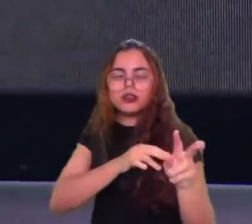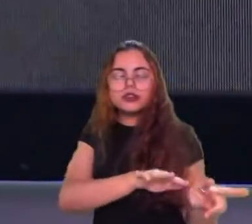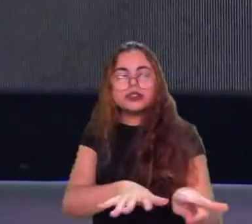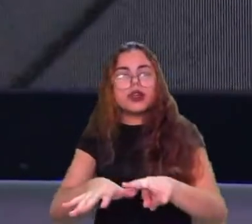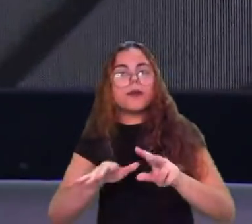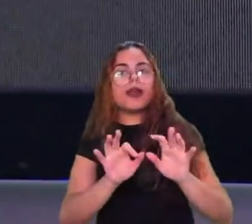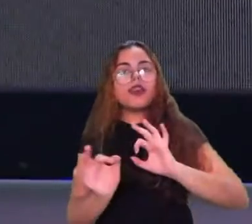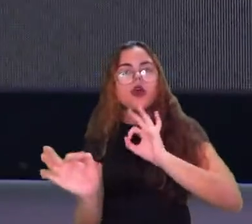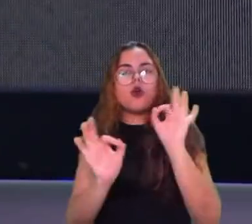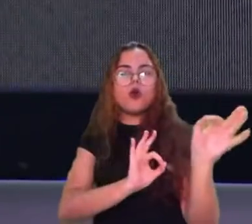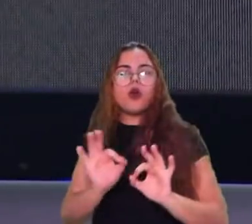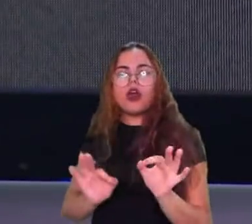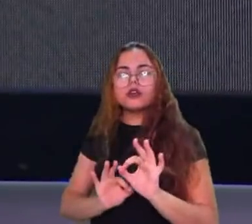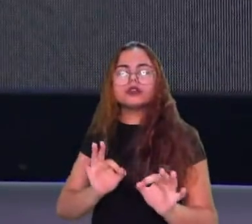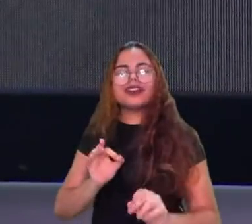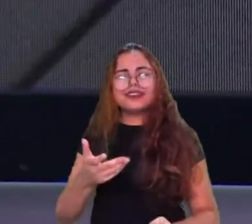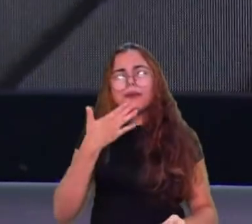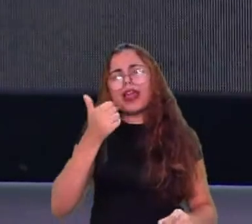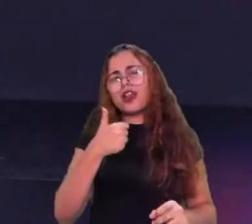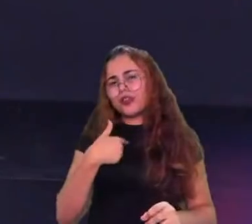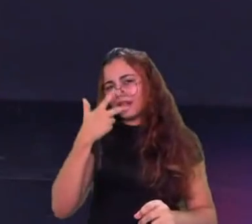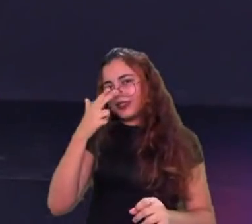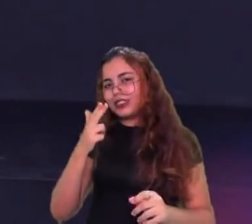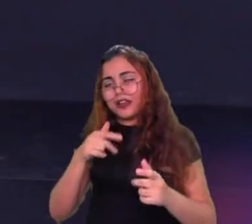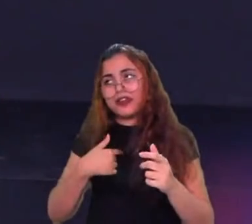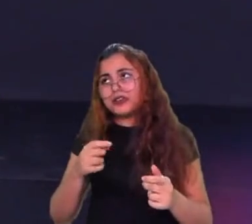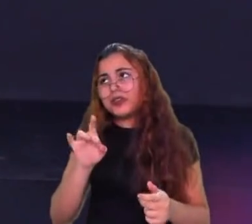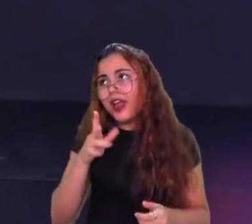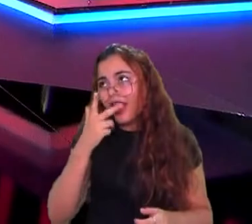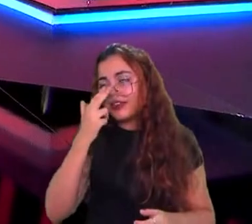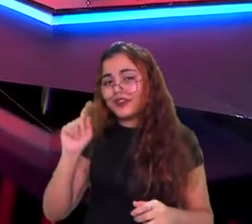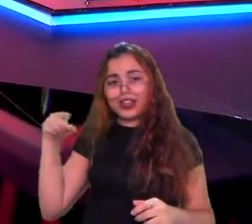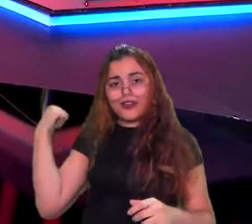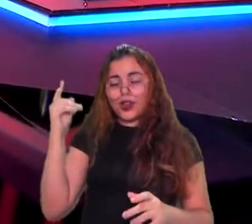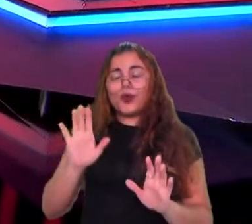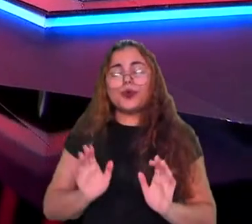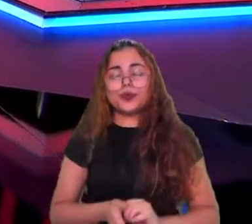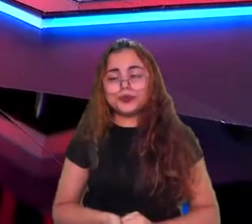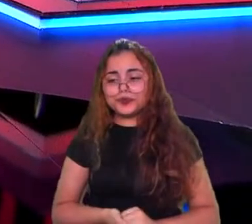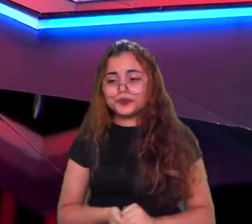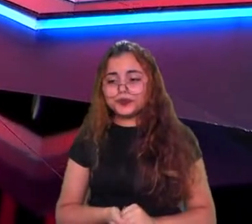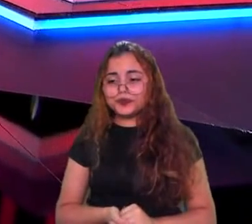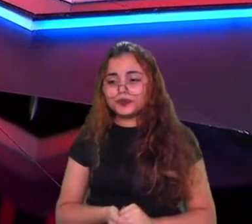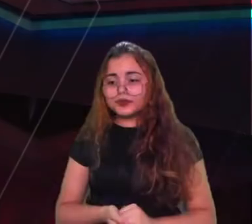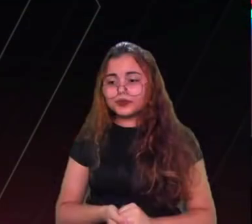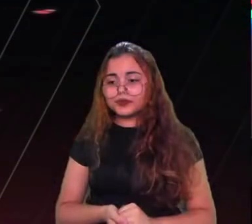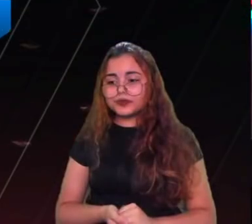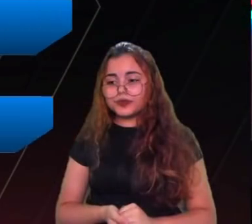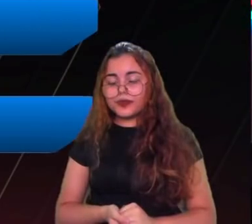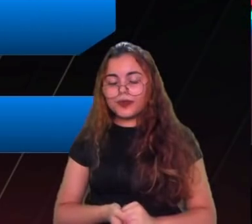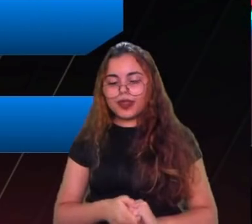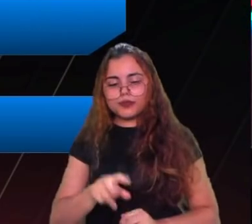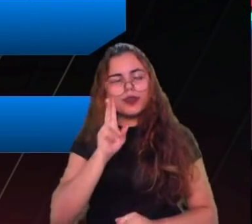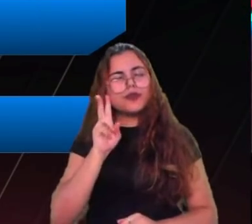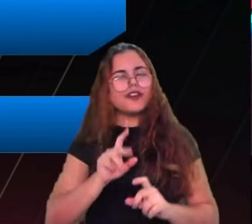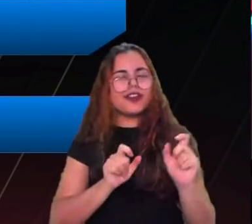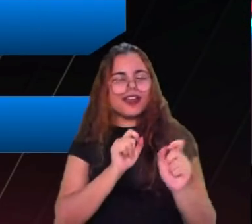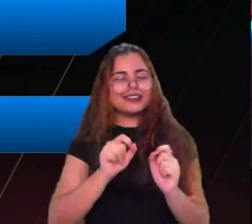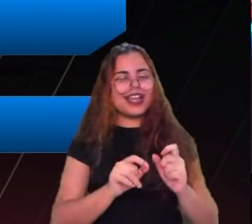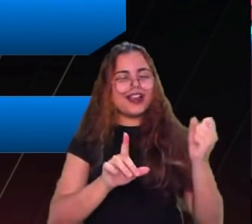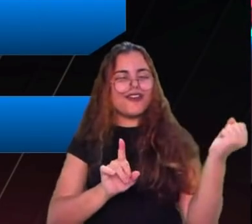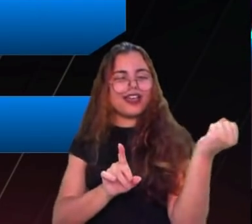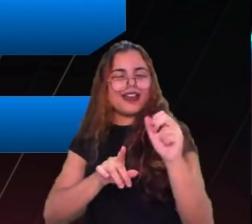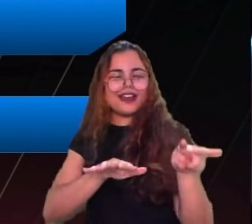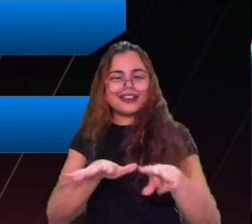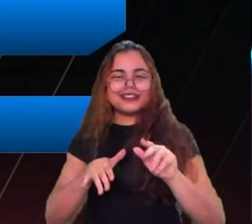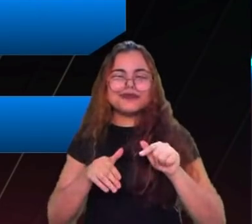ele só tava meio maluco mesmo então vamos ver então quem que o Ranger vai gancar semana que vem nos jogos de sábado porque do jeito que ele tá jogando alguém vai sofrer e é